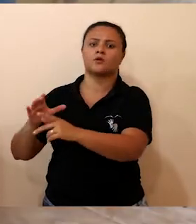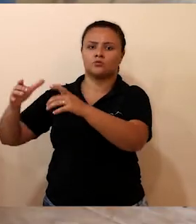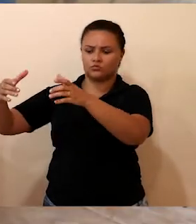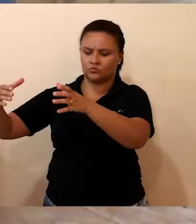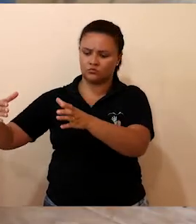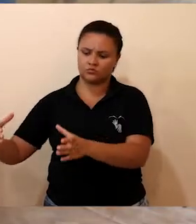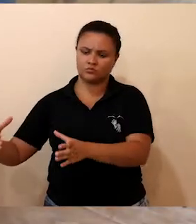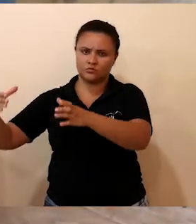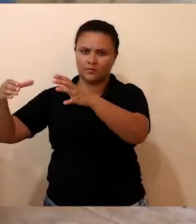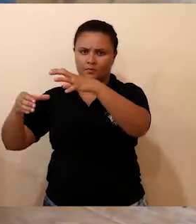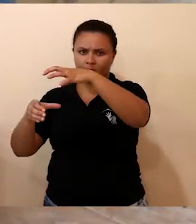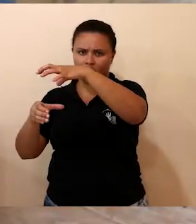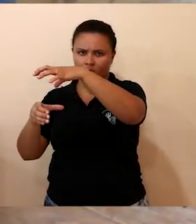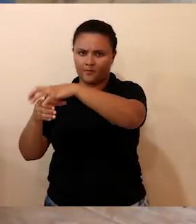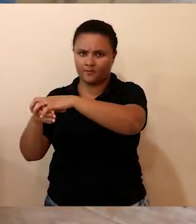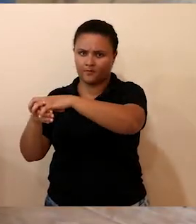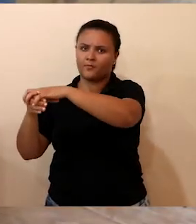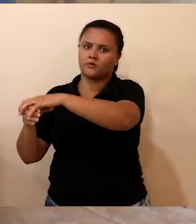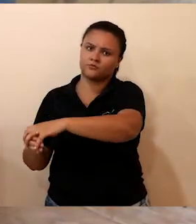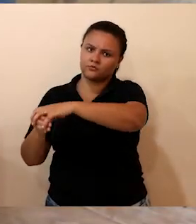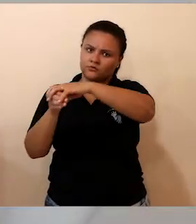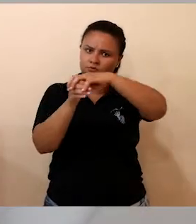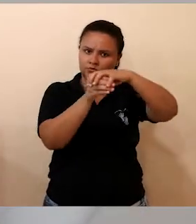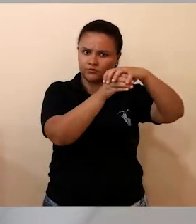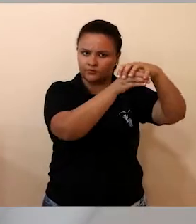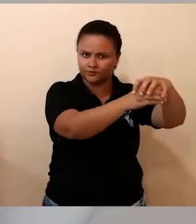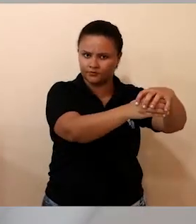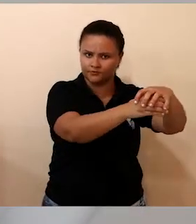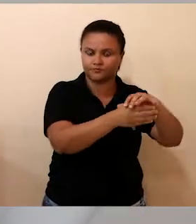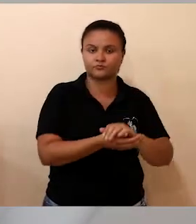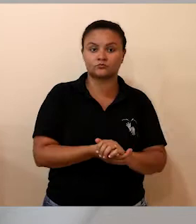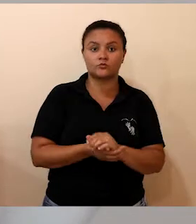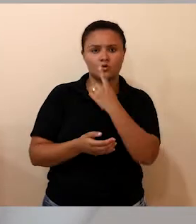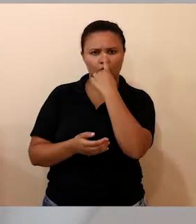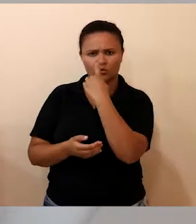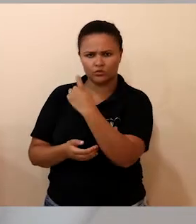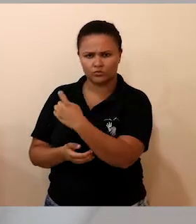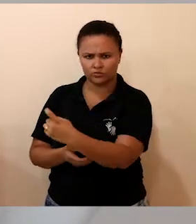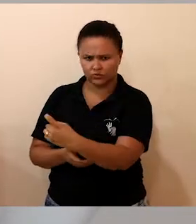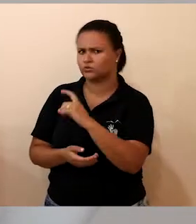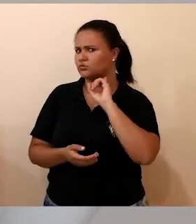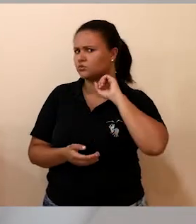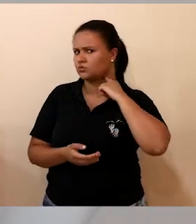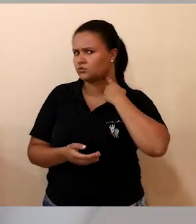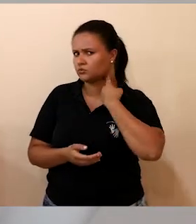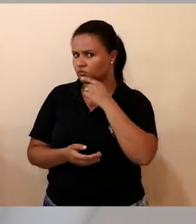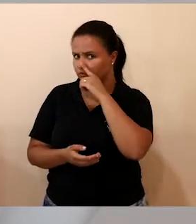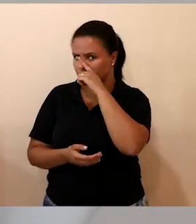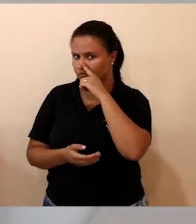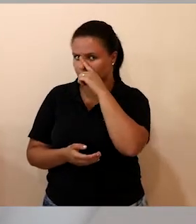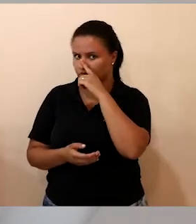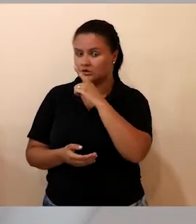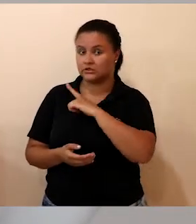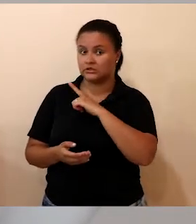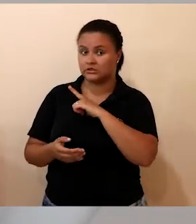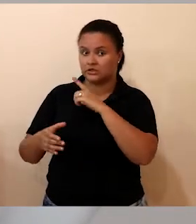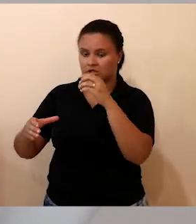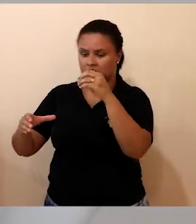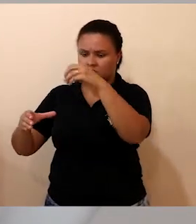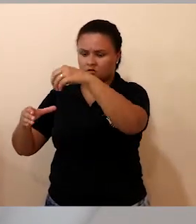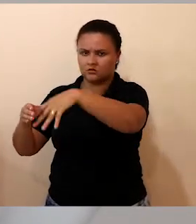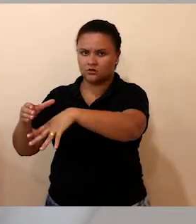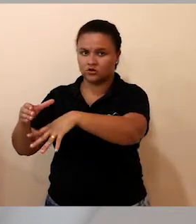em um tambor fechado até o dia do recolhimento. O lixo contaminado é formado pelas coisas que nós usamos no